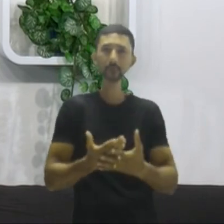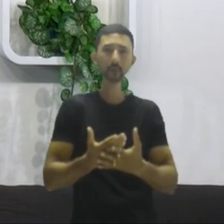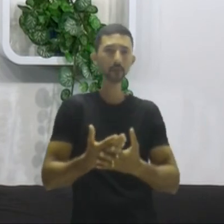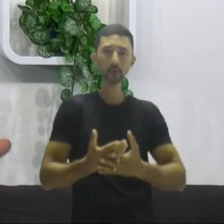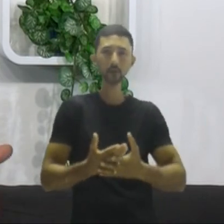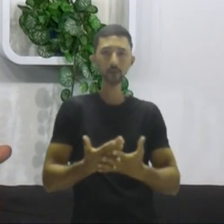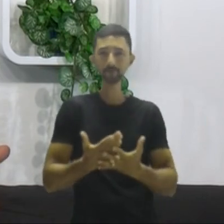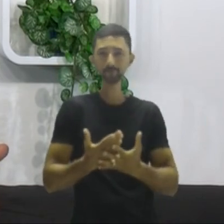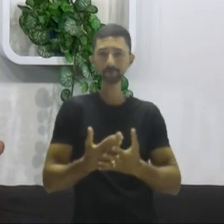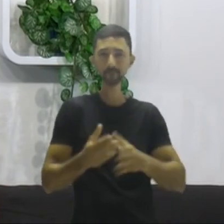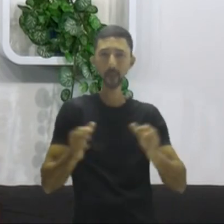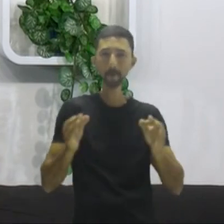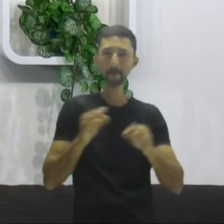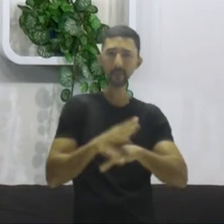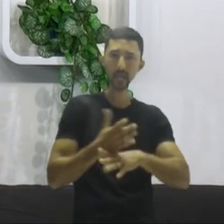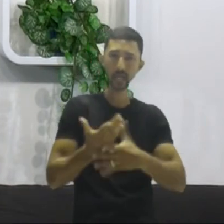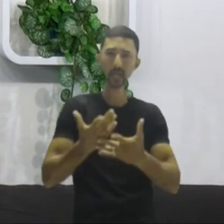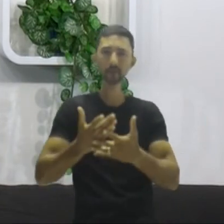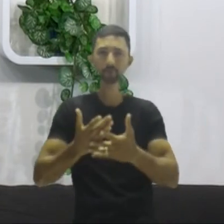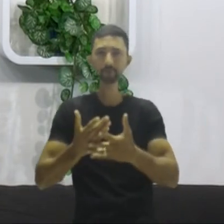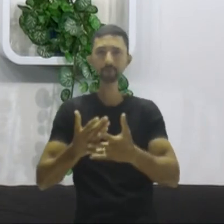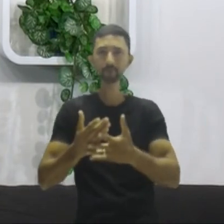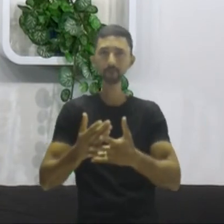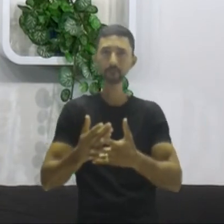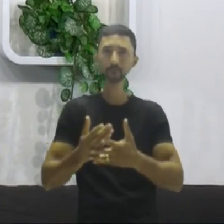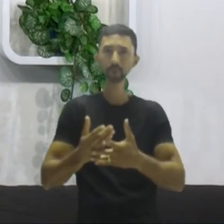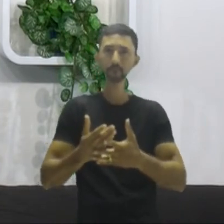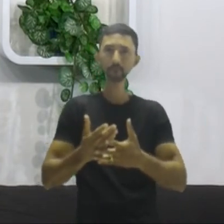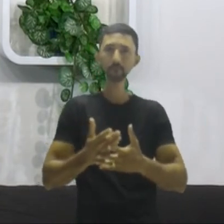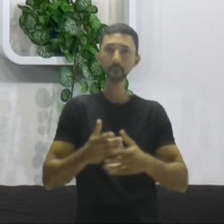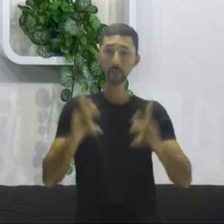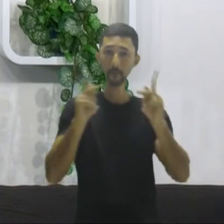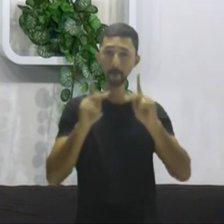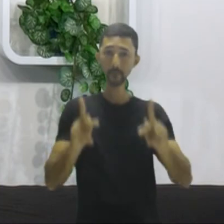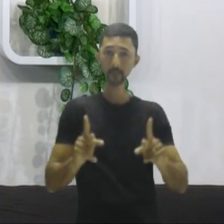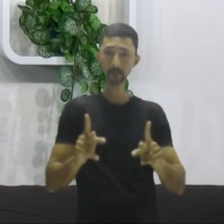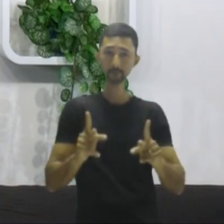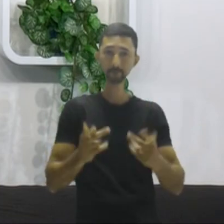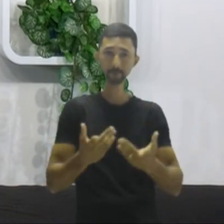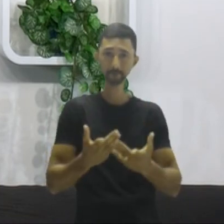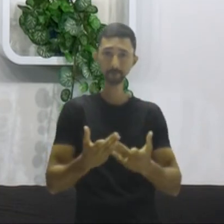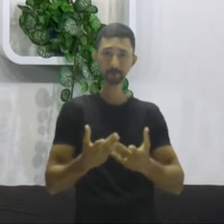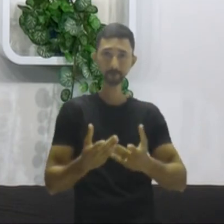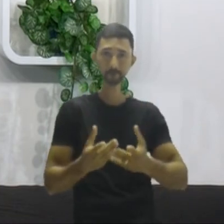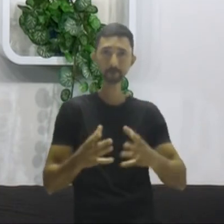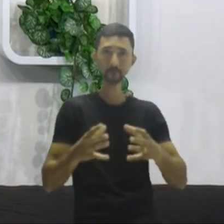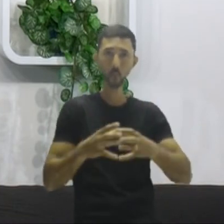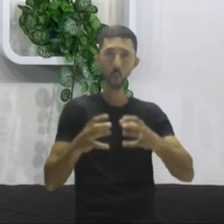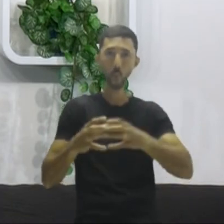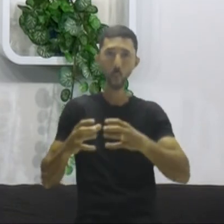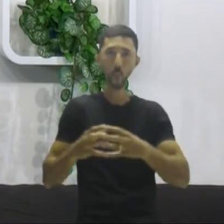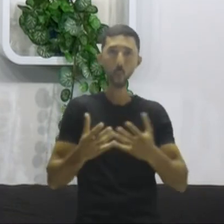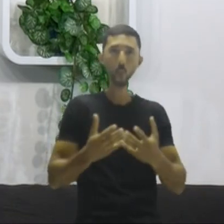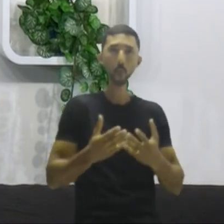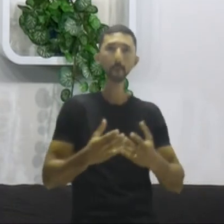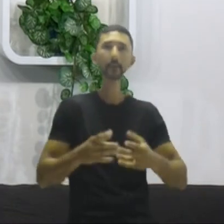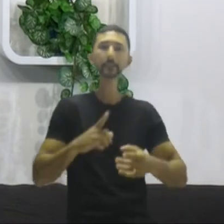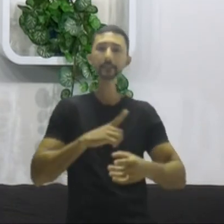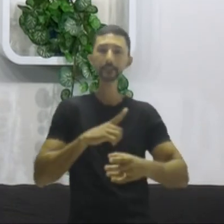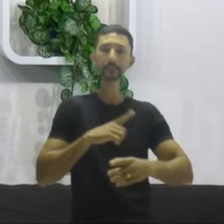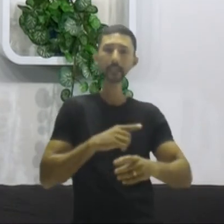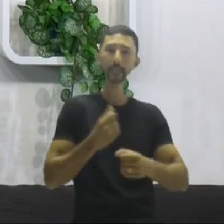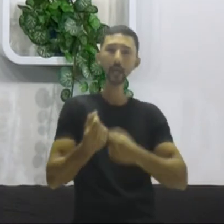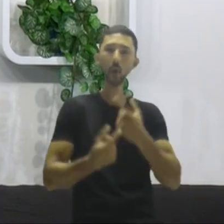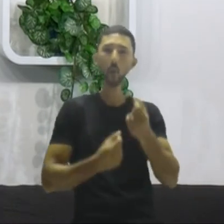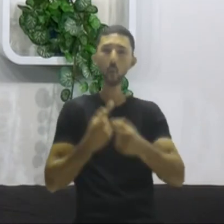não tenha nenhuma dúvida. Eles são pacíficos. São pontuais os grupos, mas existe,